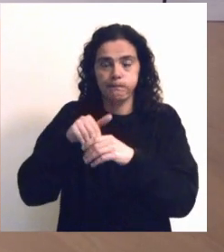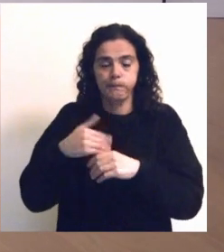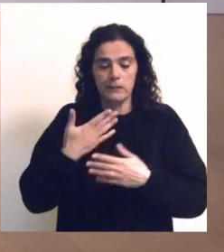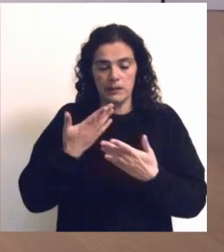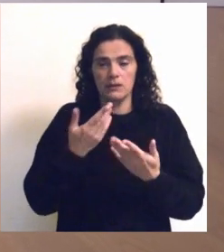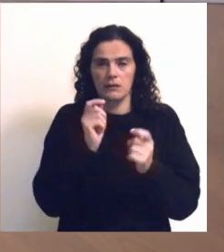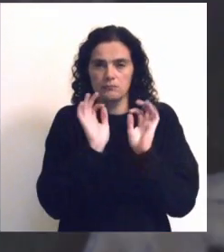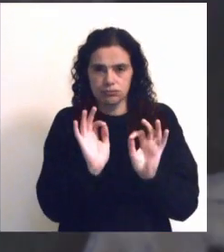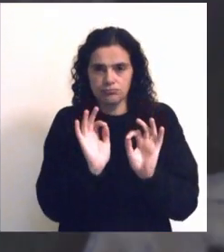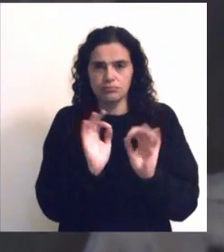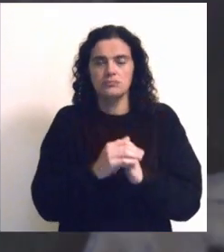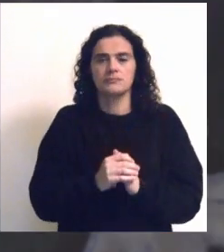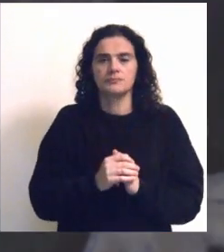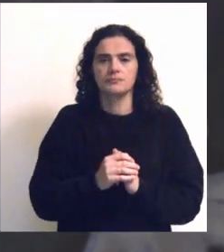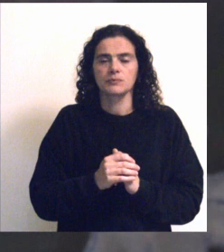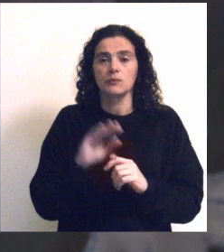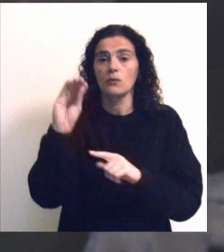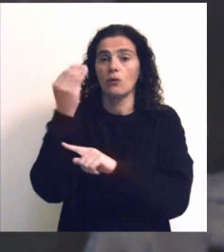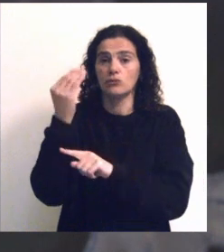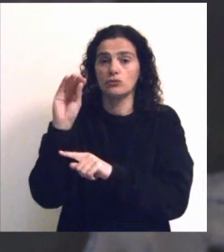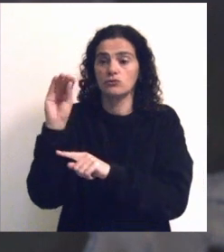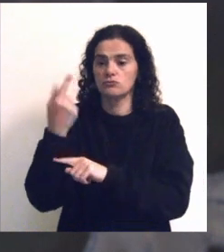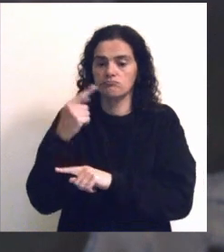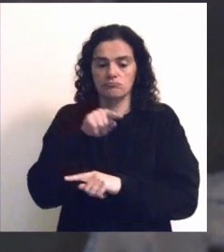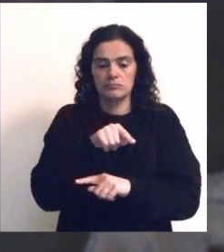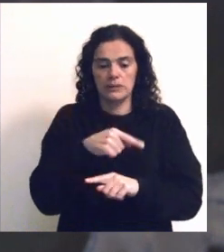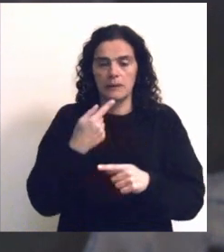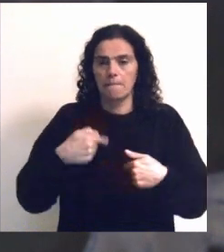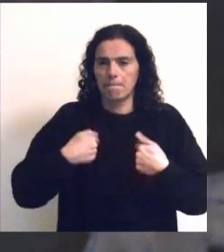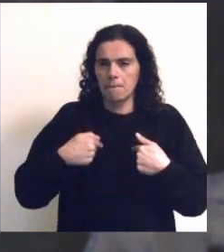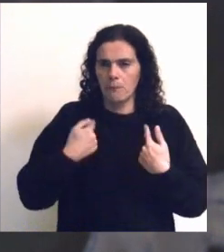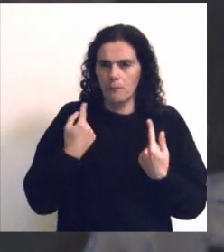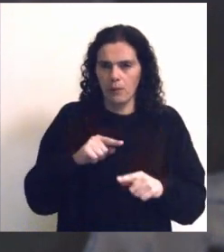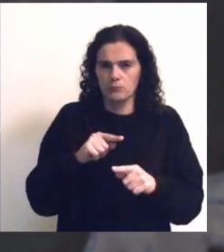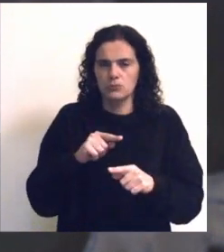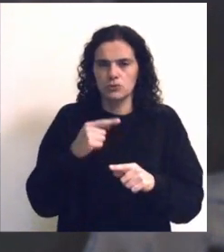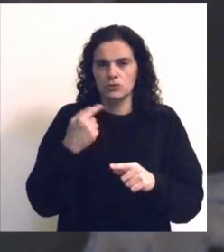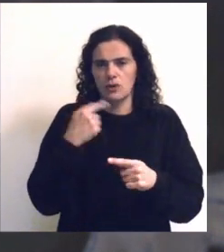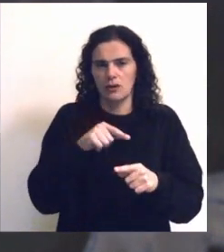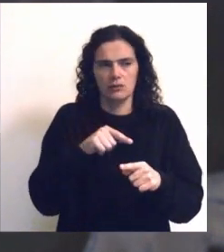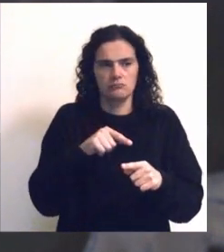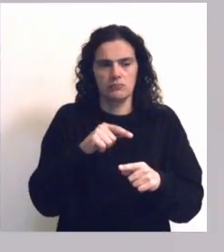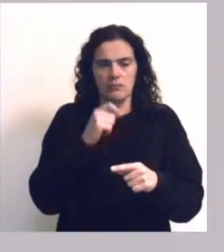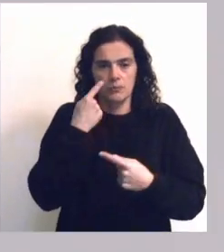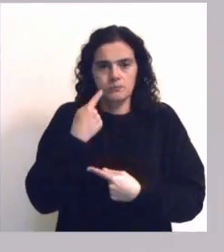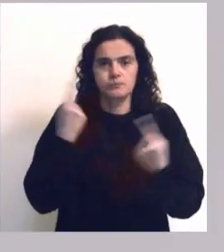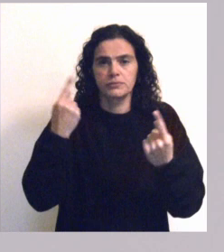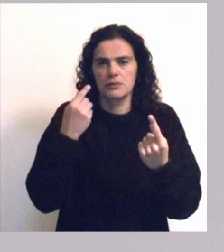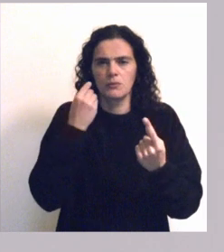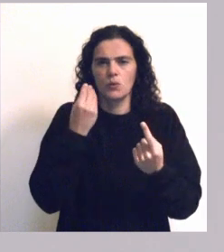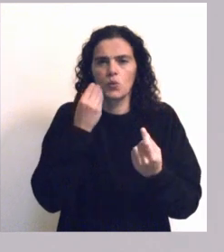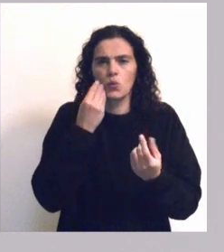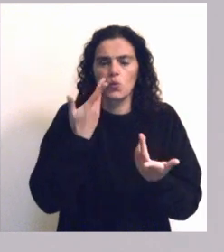fisicamente por objetos que são eles próprios dispositivos, ou